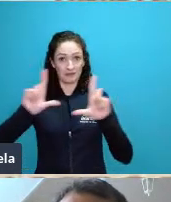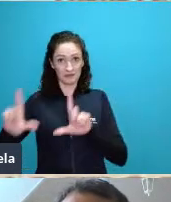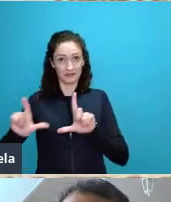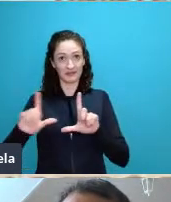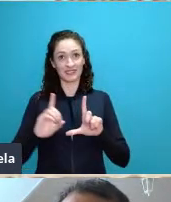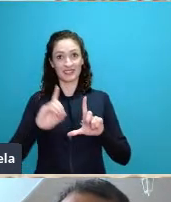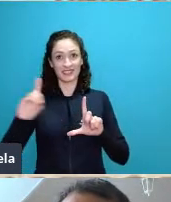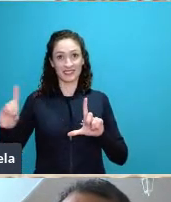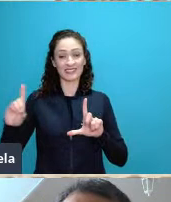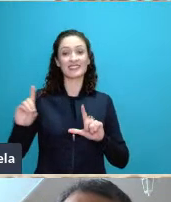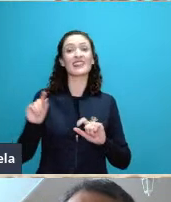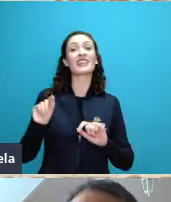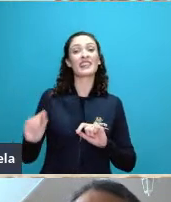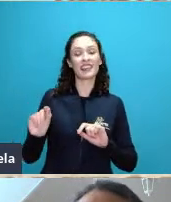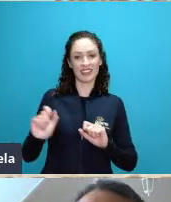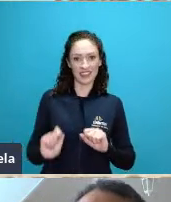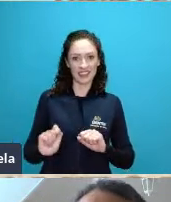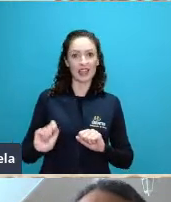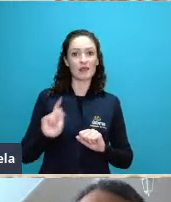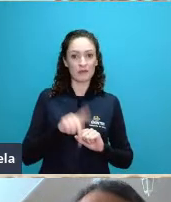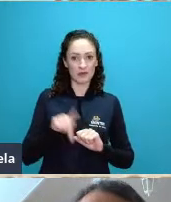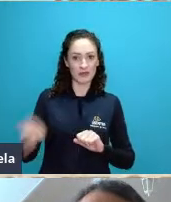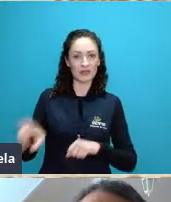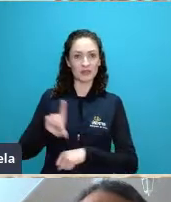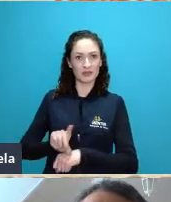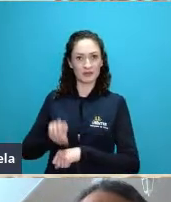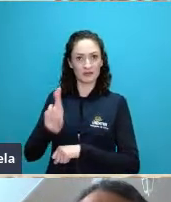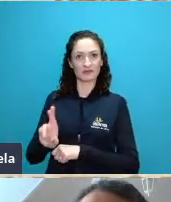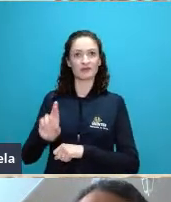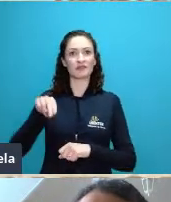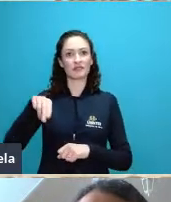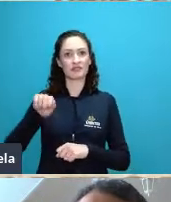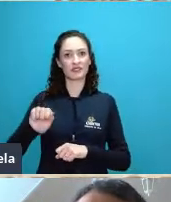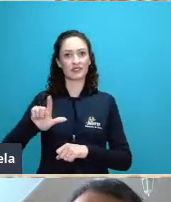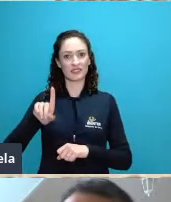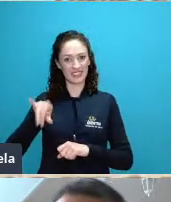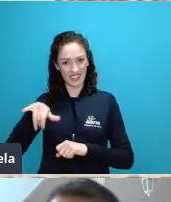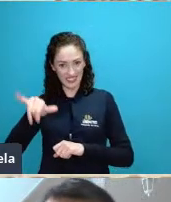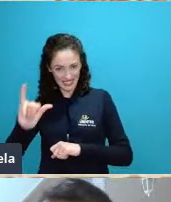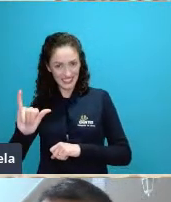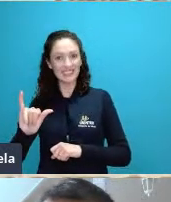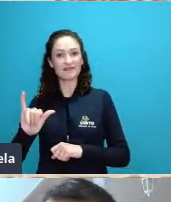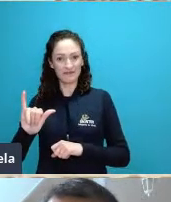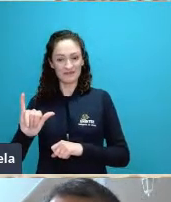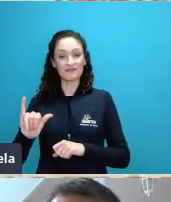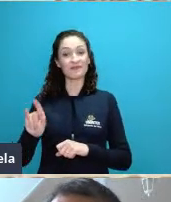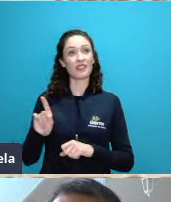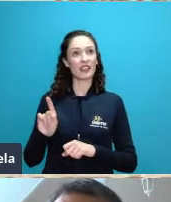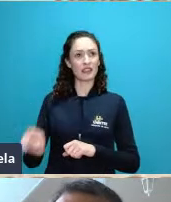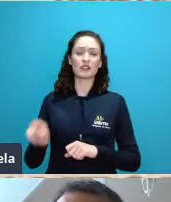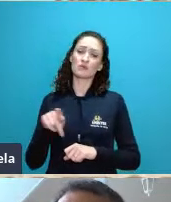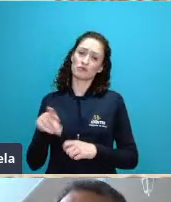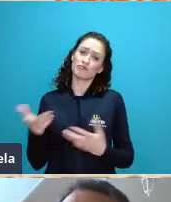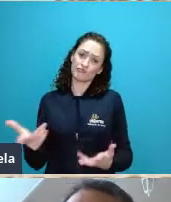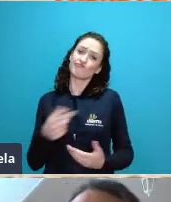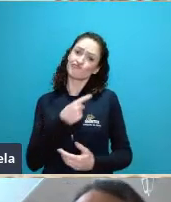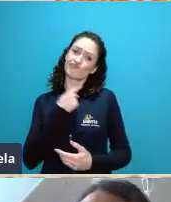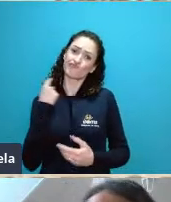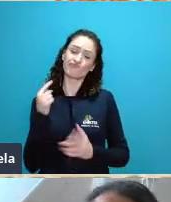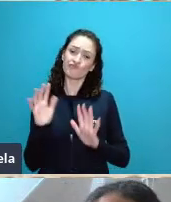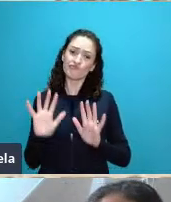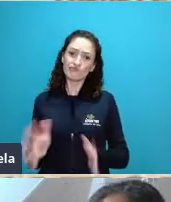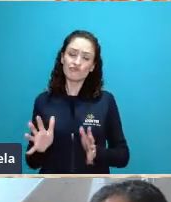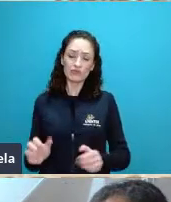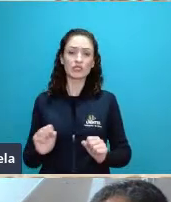professor doutor Naldi Emerson Canale o professor Naldi já é falecido mas trabalhou